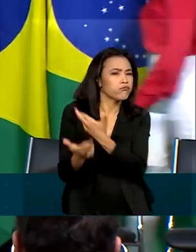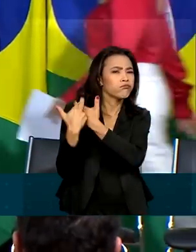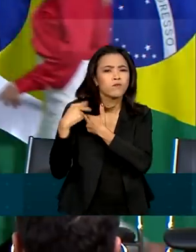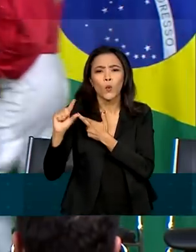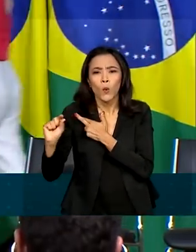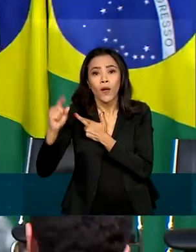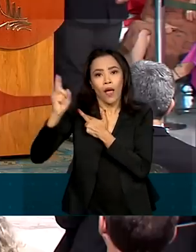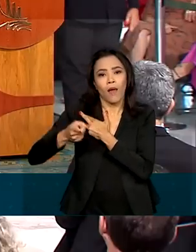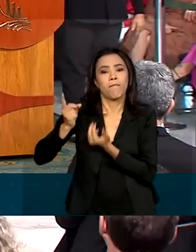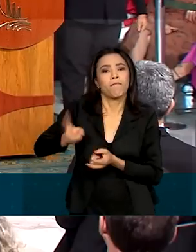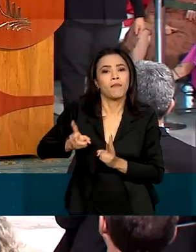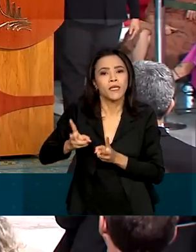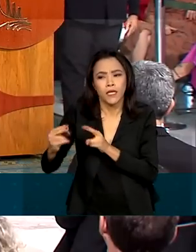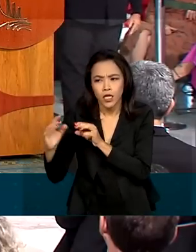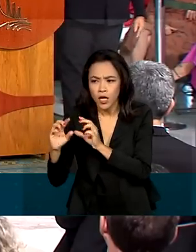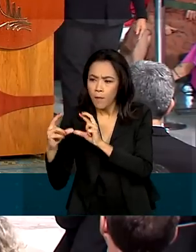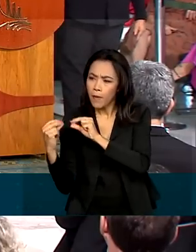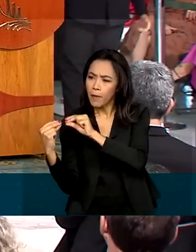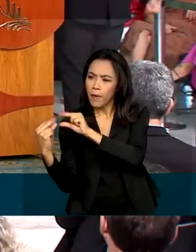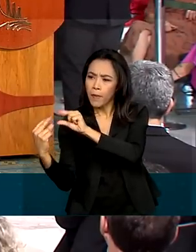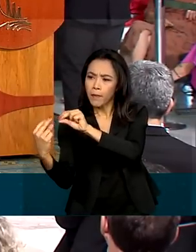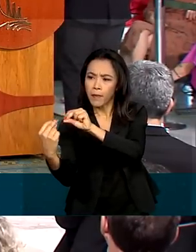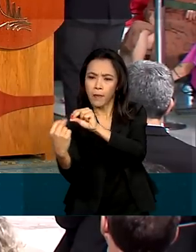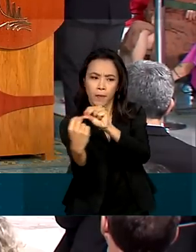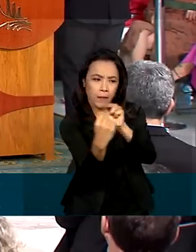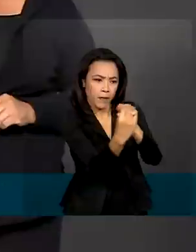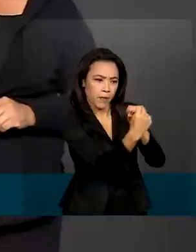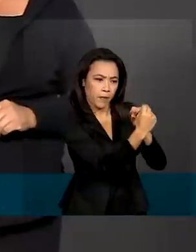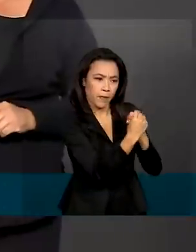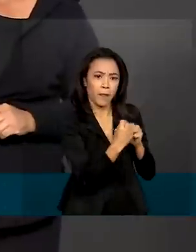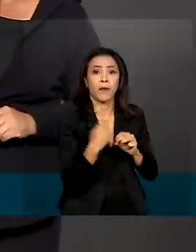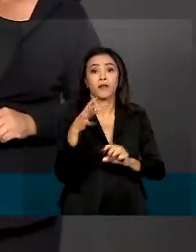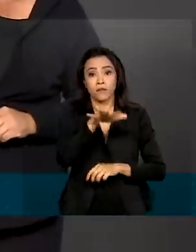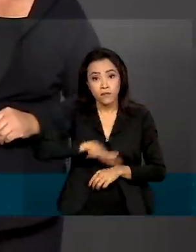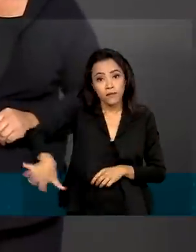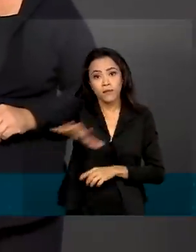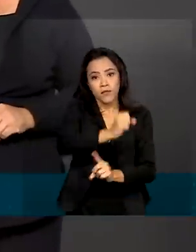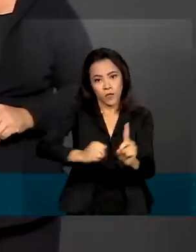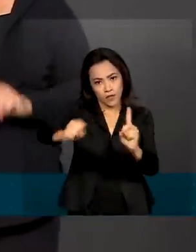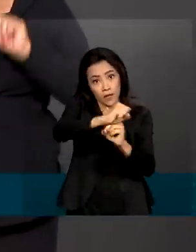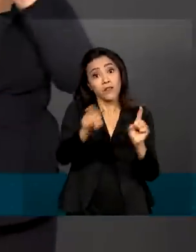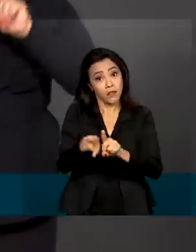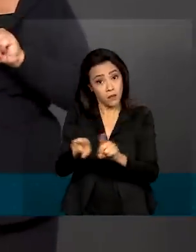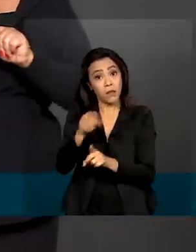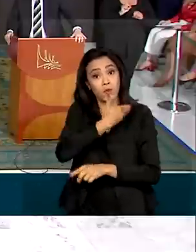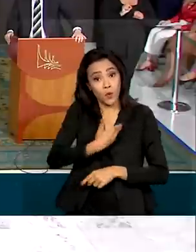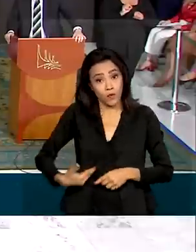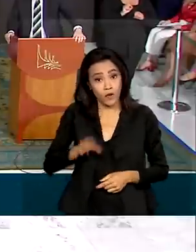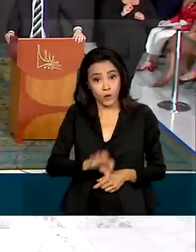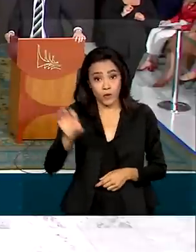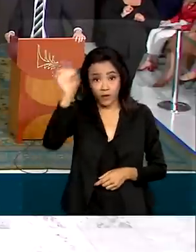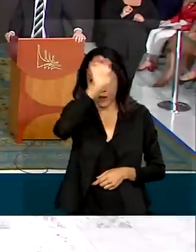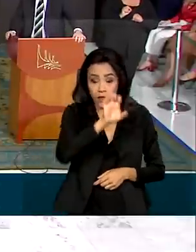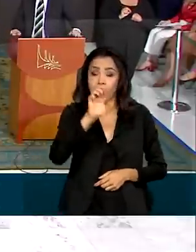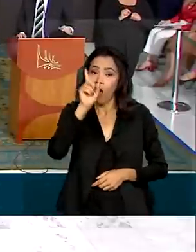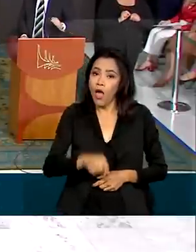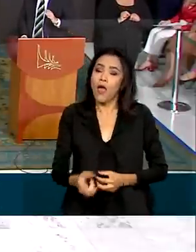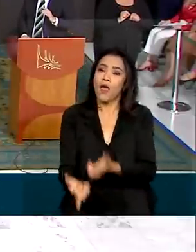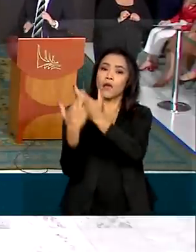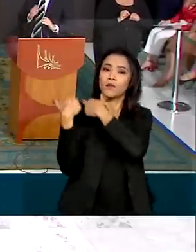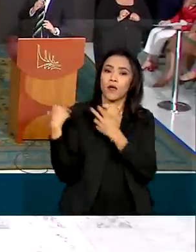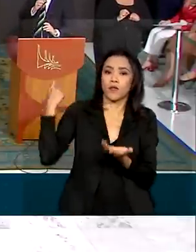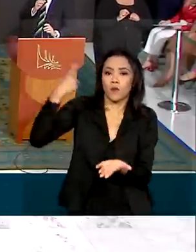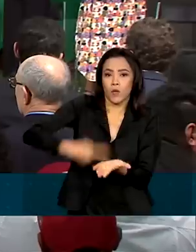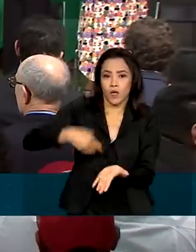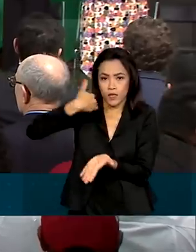manter o diálogo com diversos setores da sociedade e também com os governos estaduais. É função da Secretaria